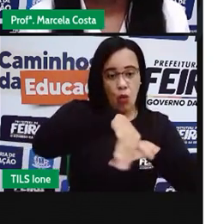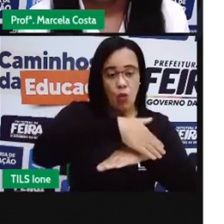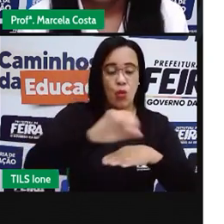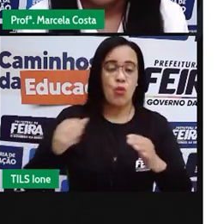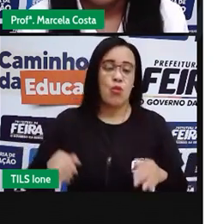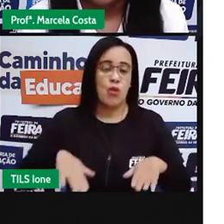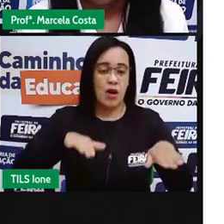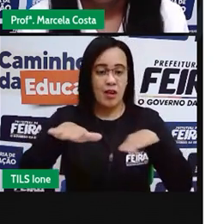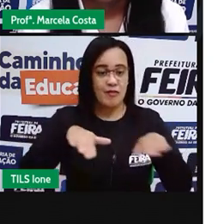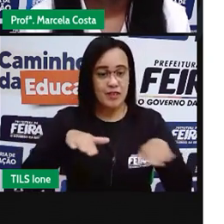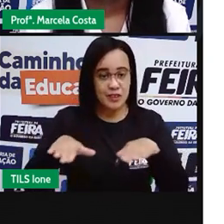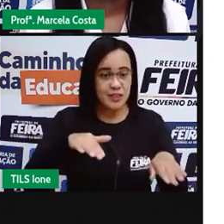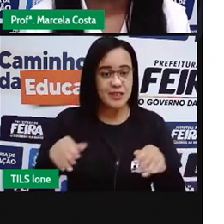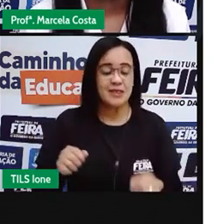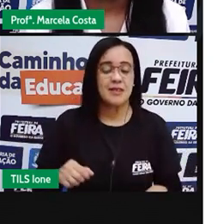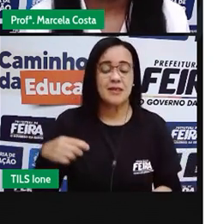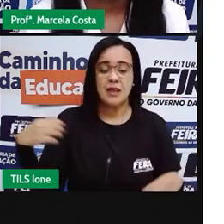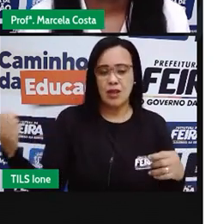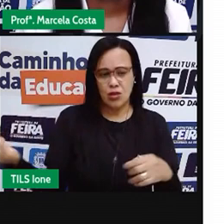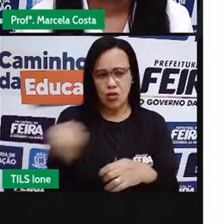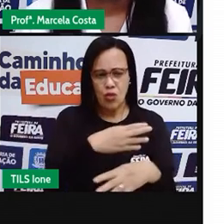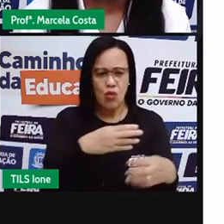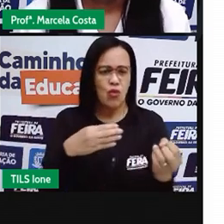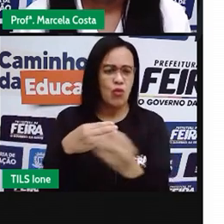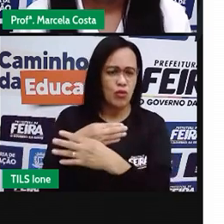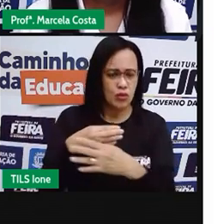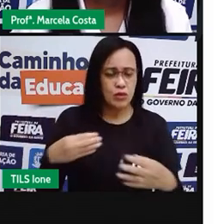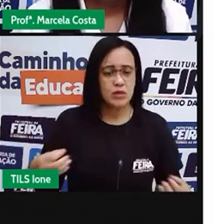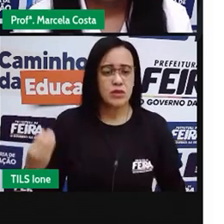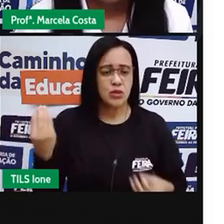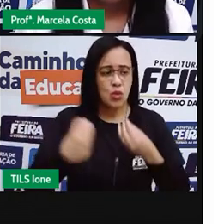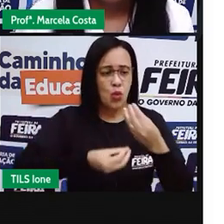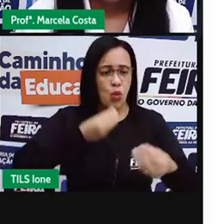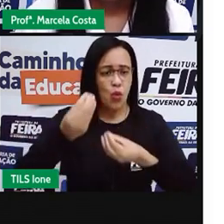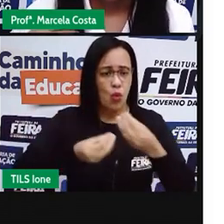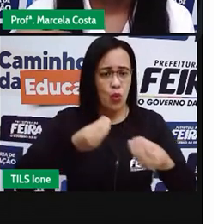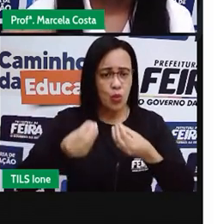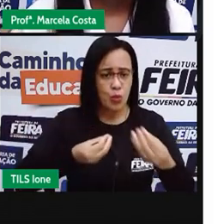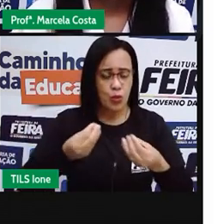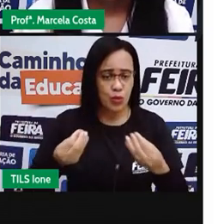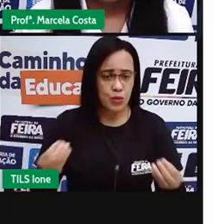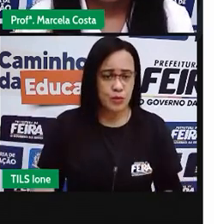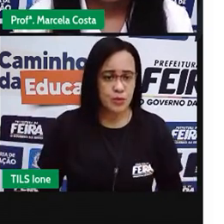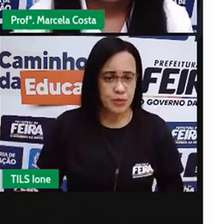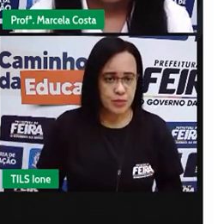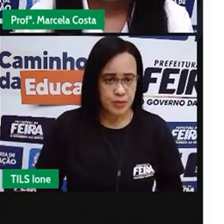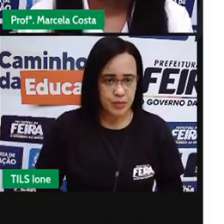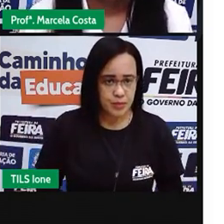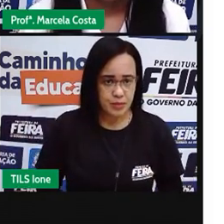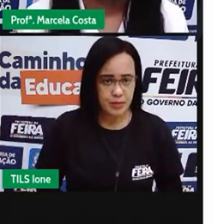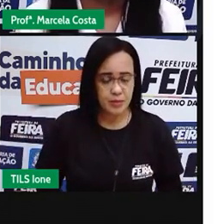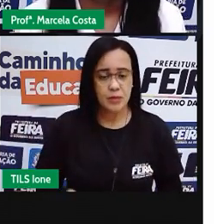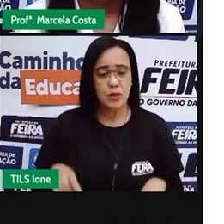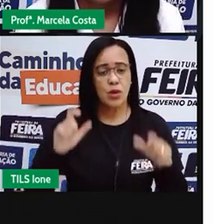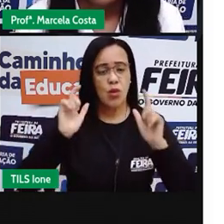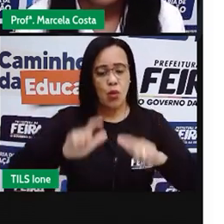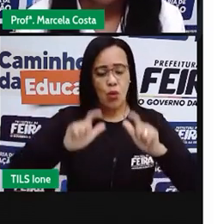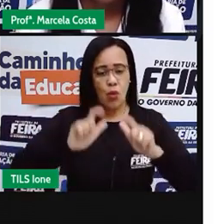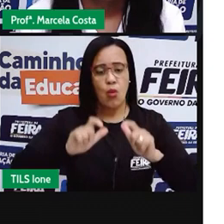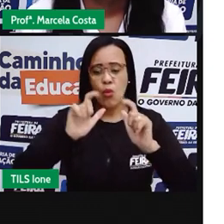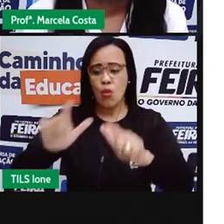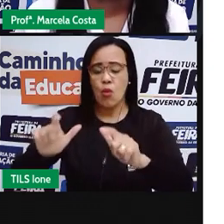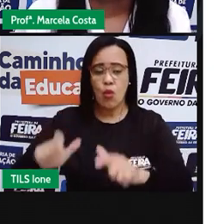mobilidade, como se movimentar, se localizar aqui no